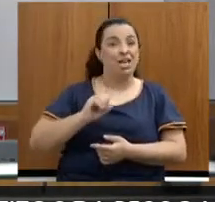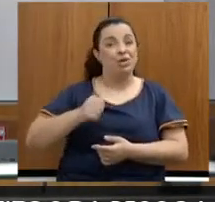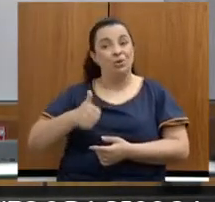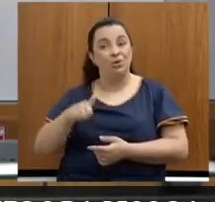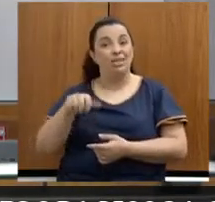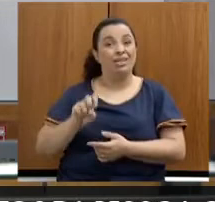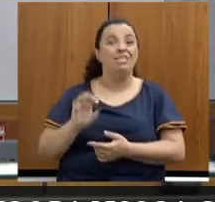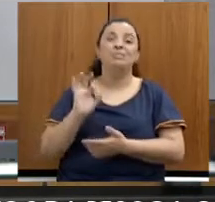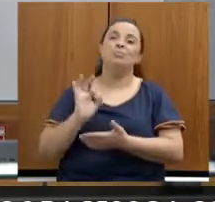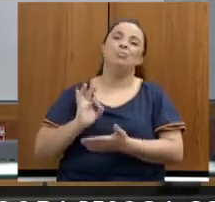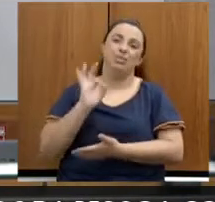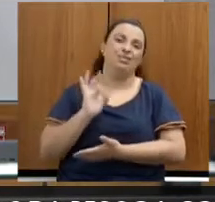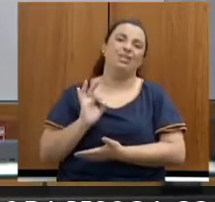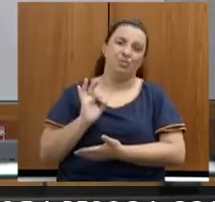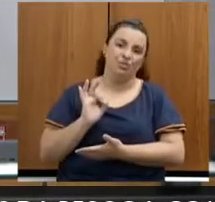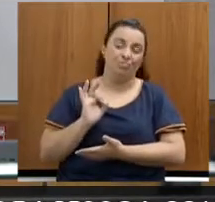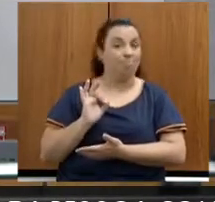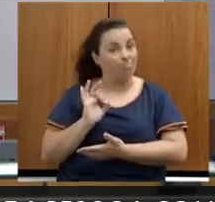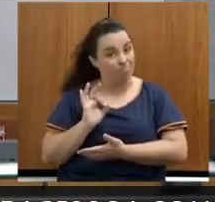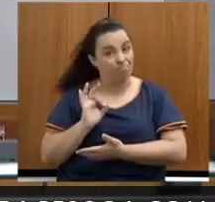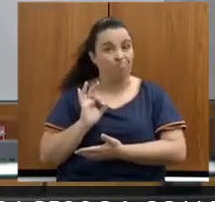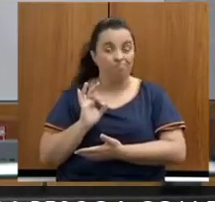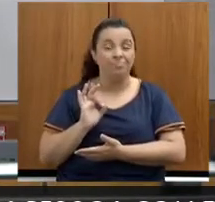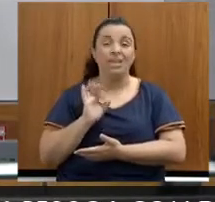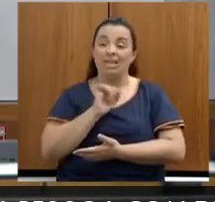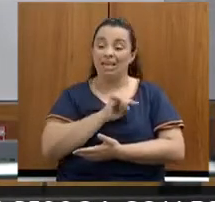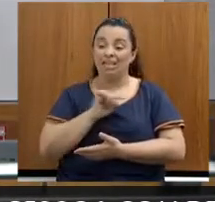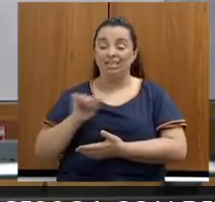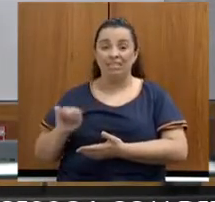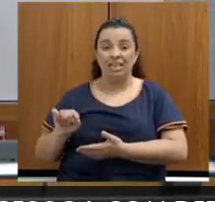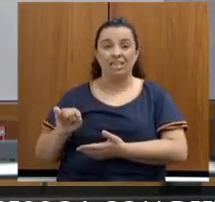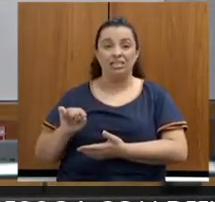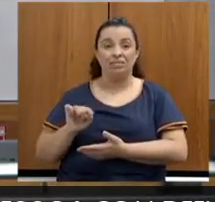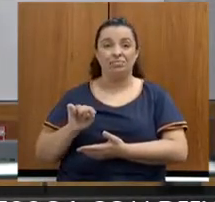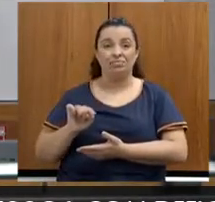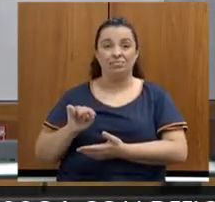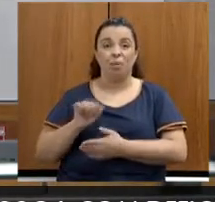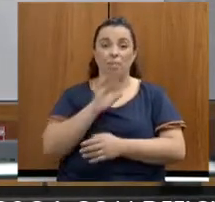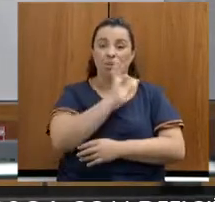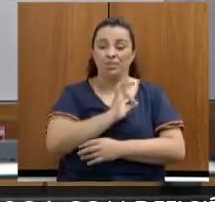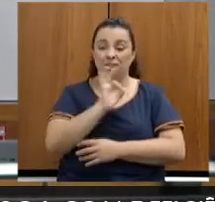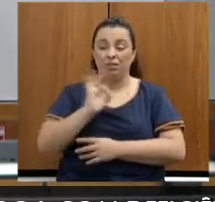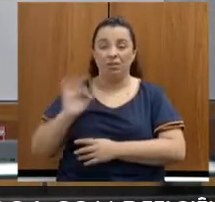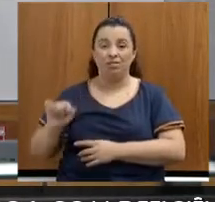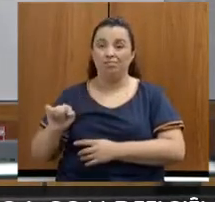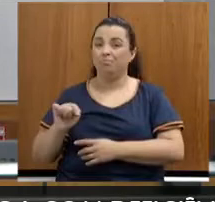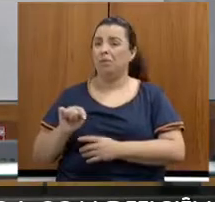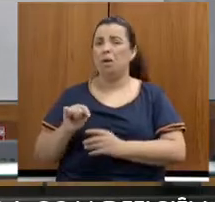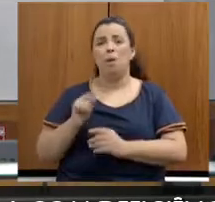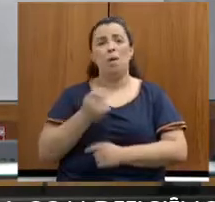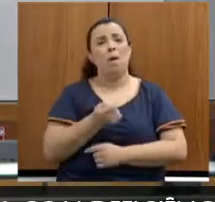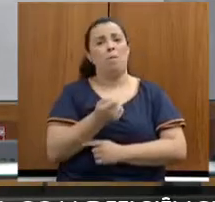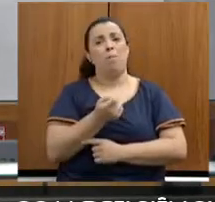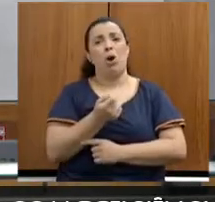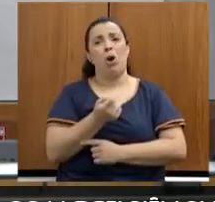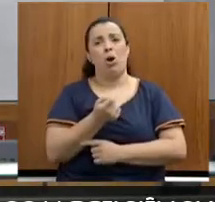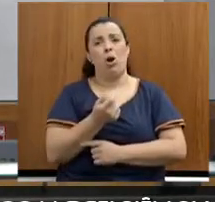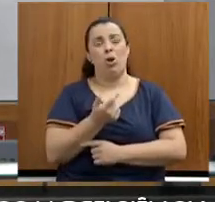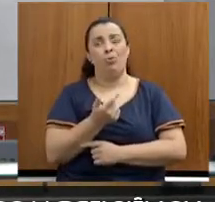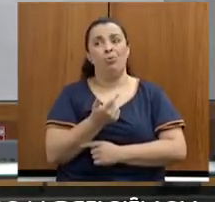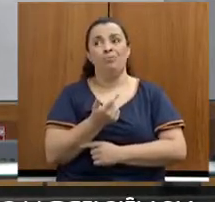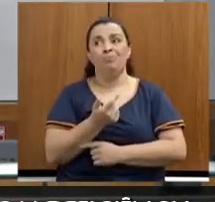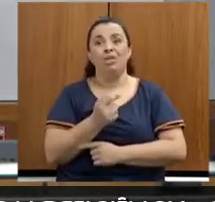orçamento total do Estado. São valores extremamente baixos, aquém da